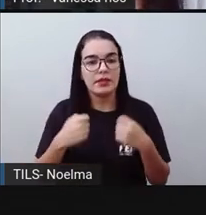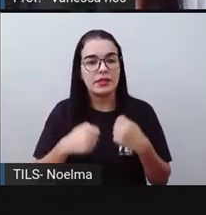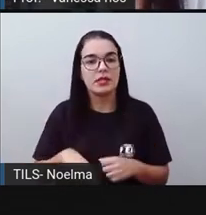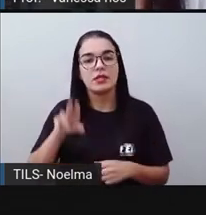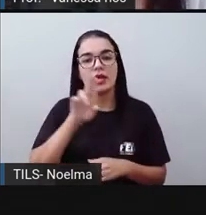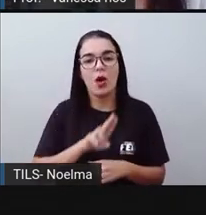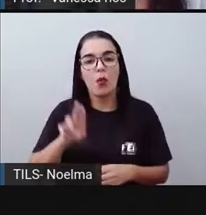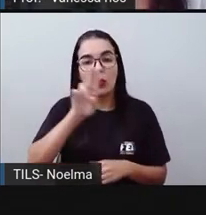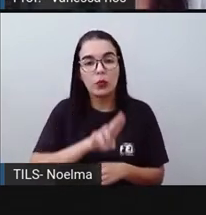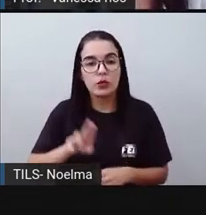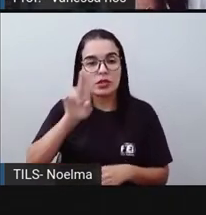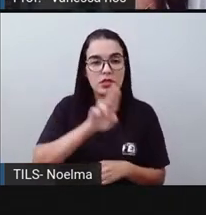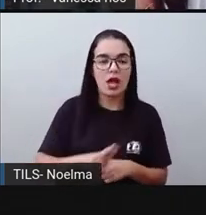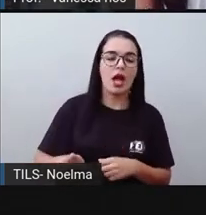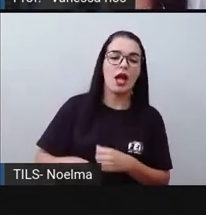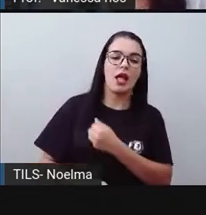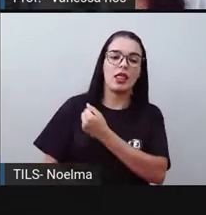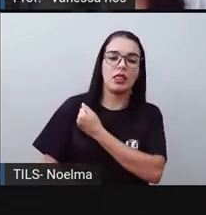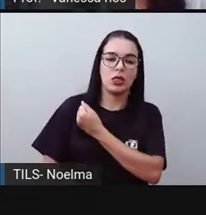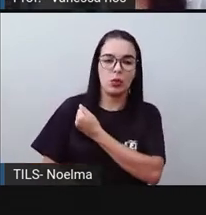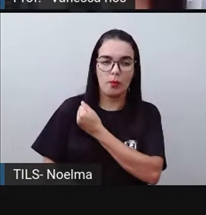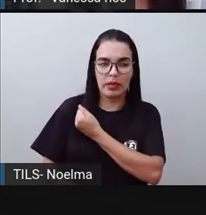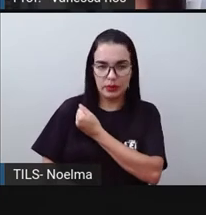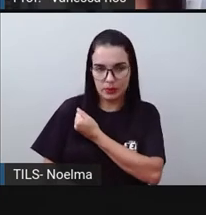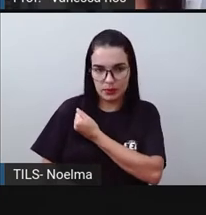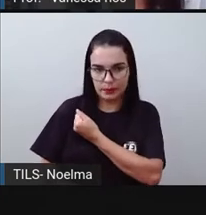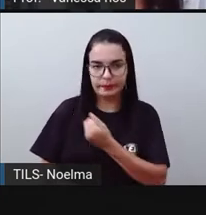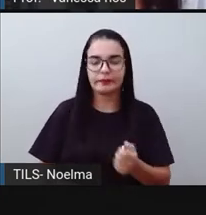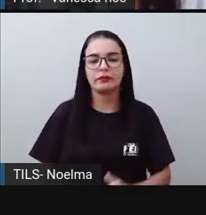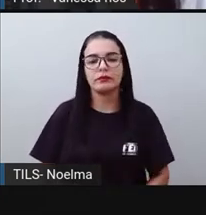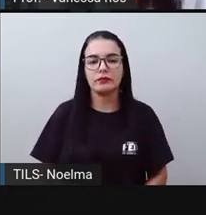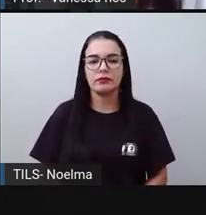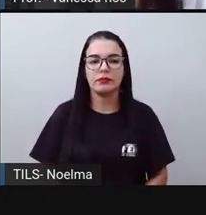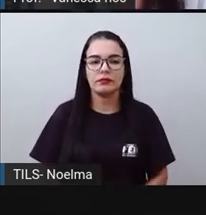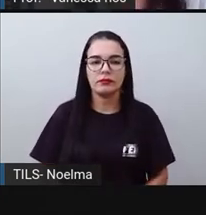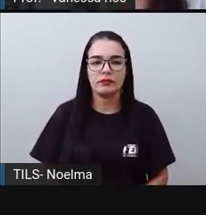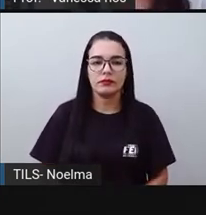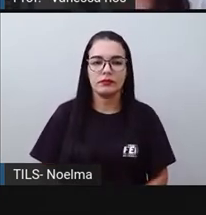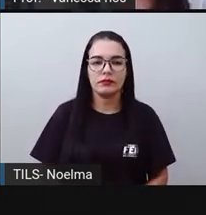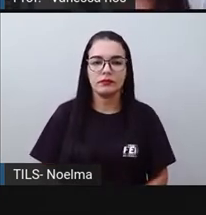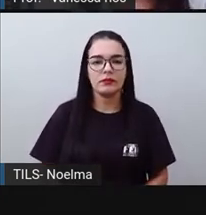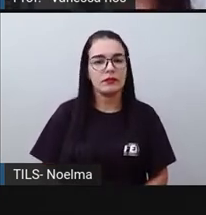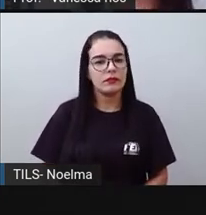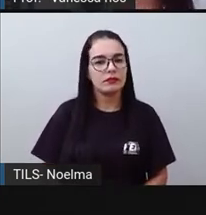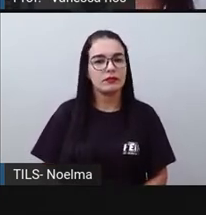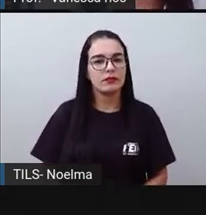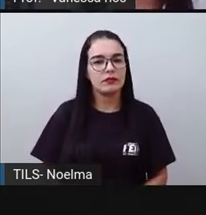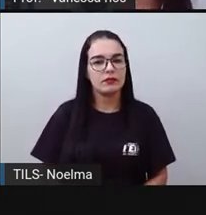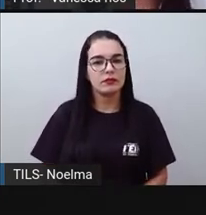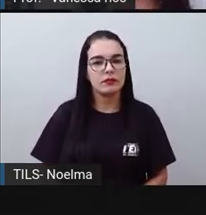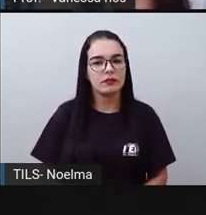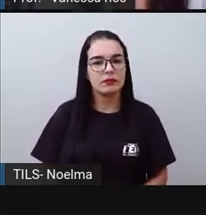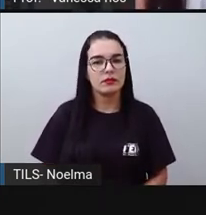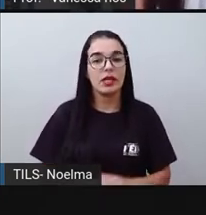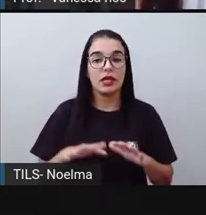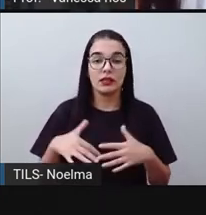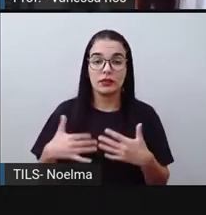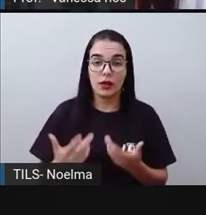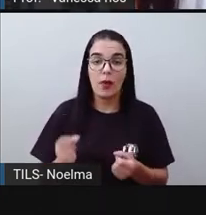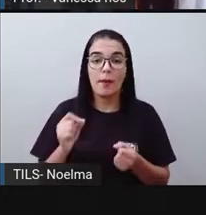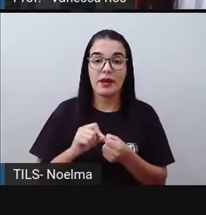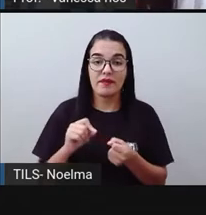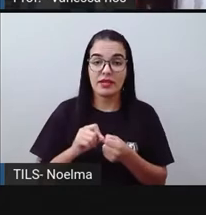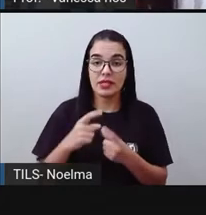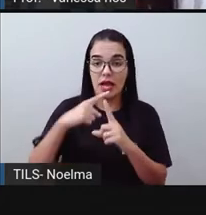Então, desenhar para observar esses resultados não vai ser uma tarefa aí muito fácil. Então, para